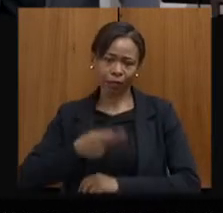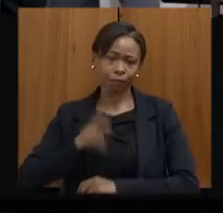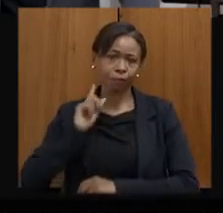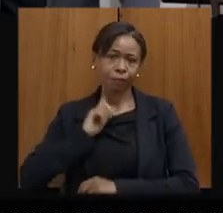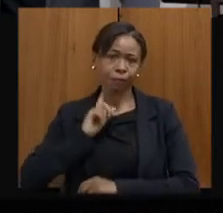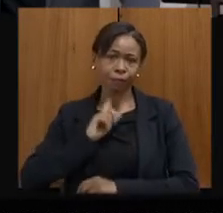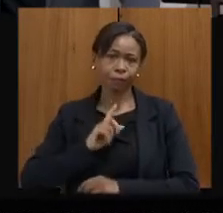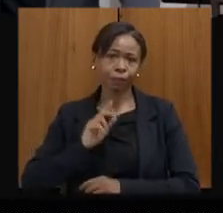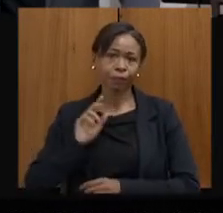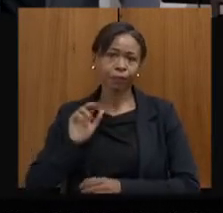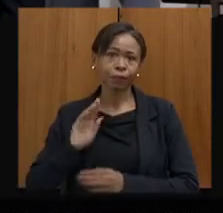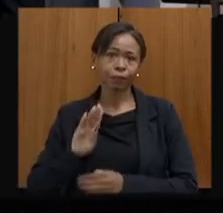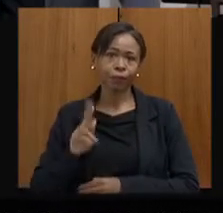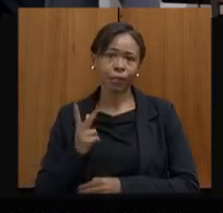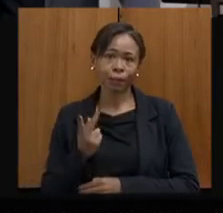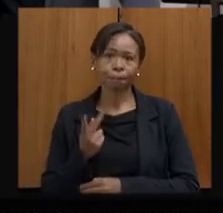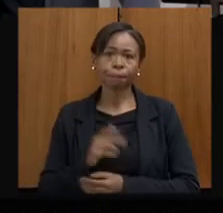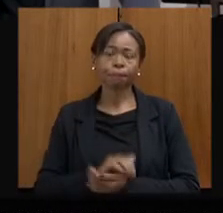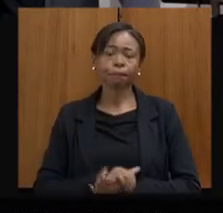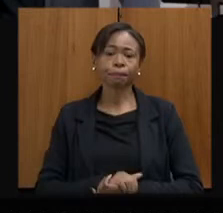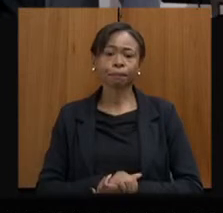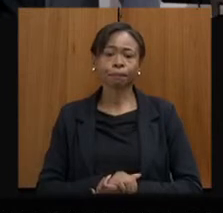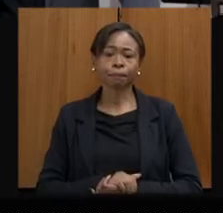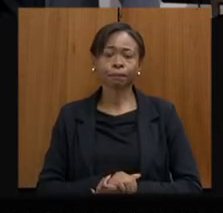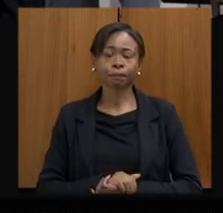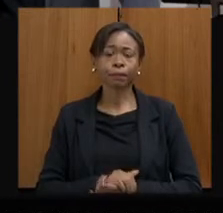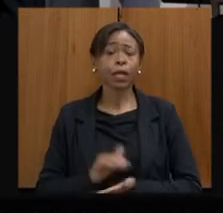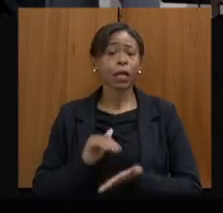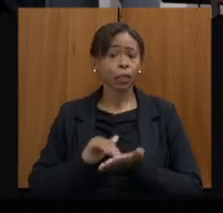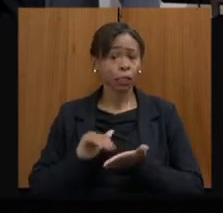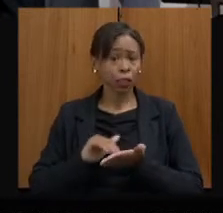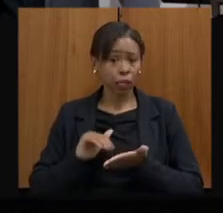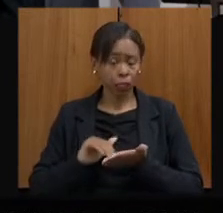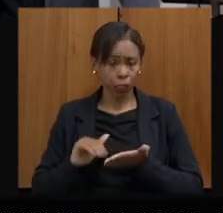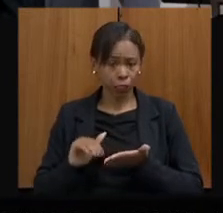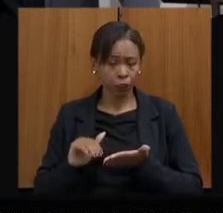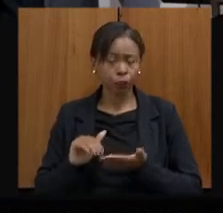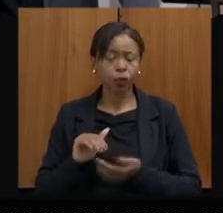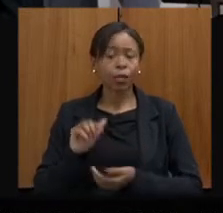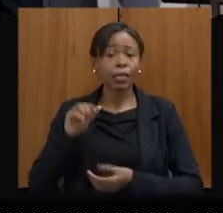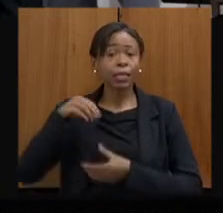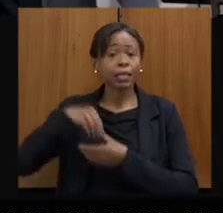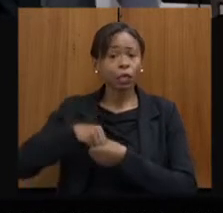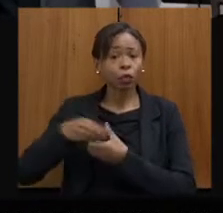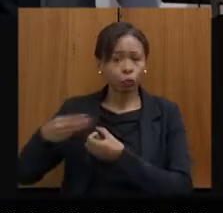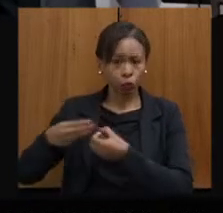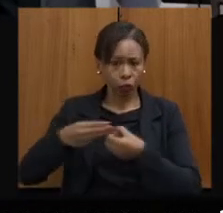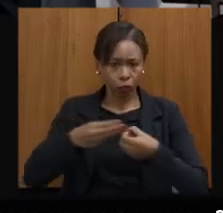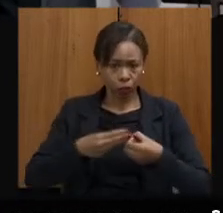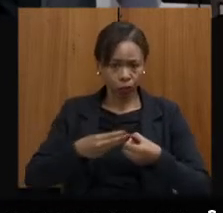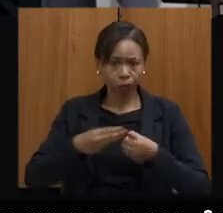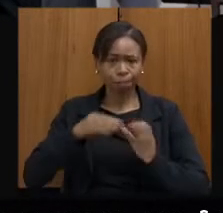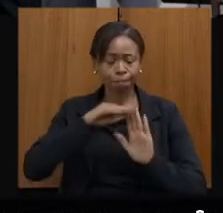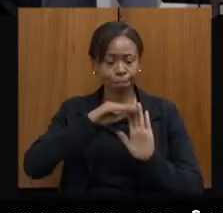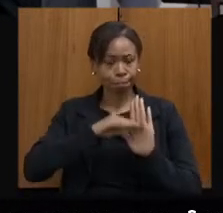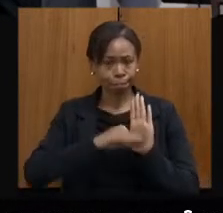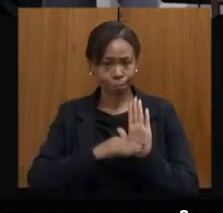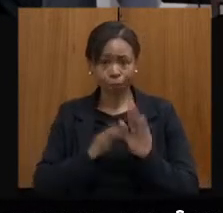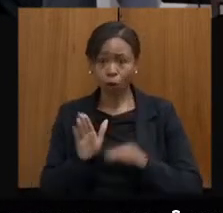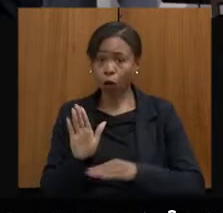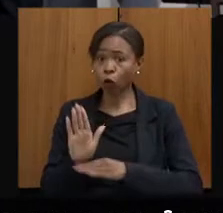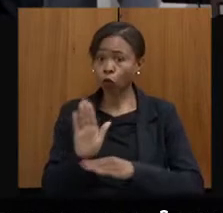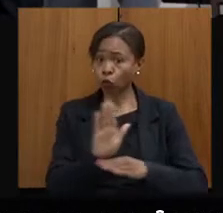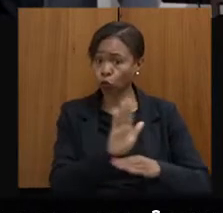Secult nos Municípios. Esse programa leva assistência técnica aos municípios